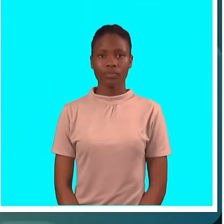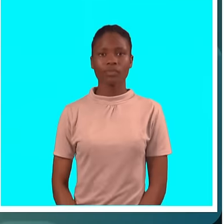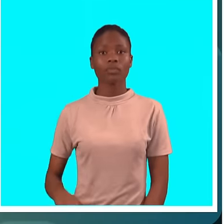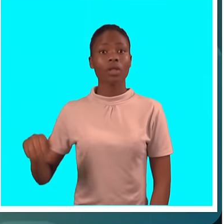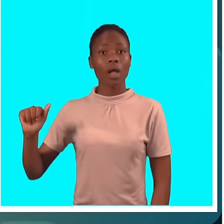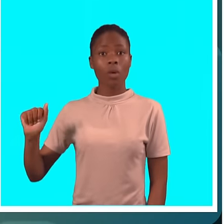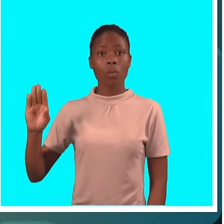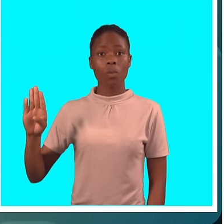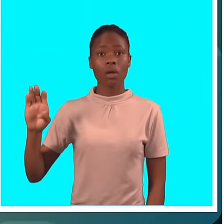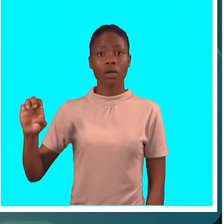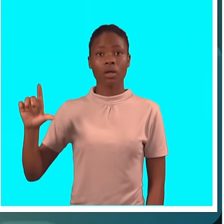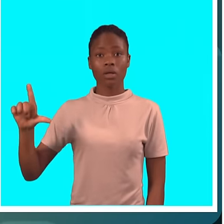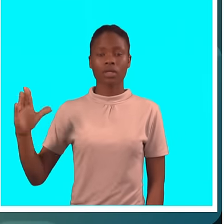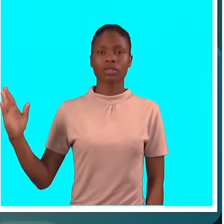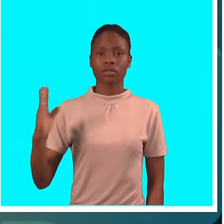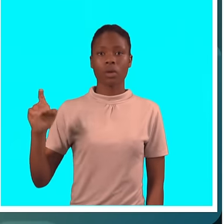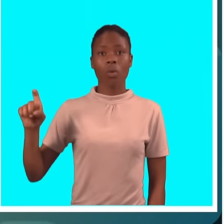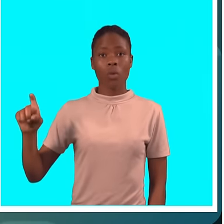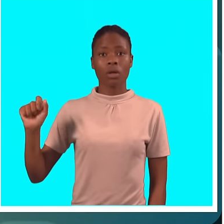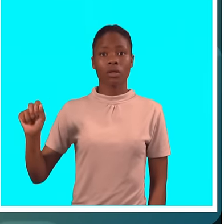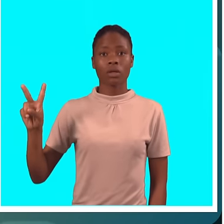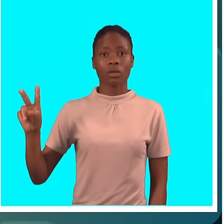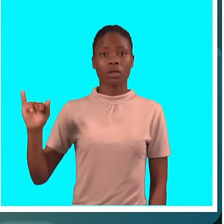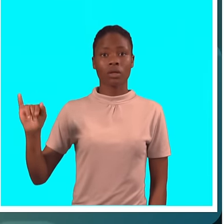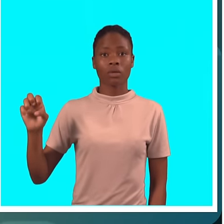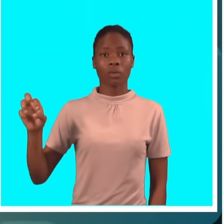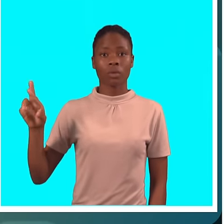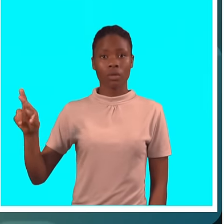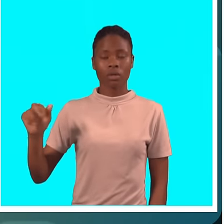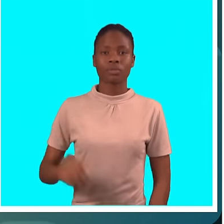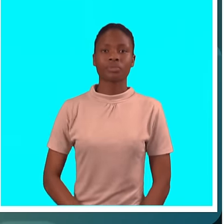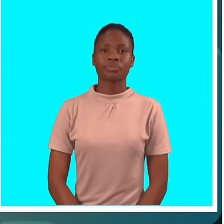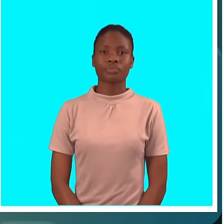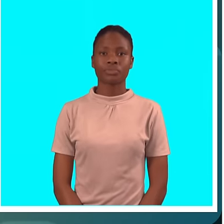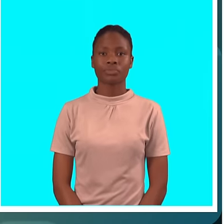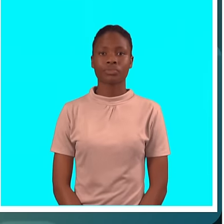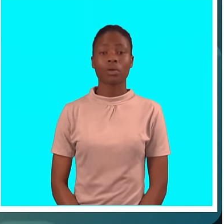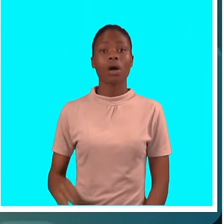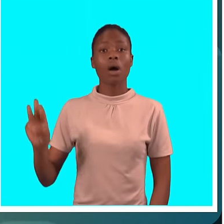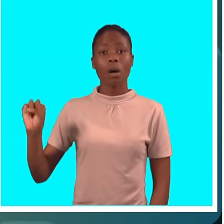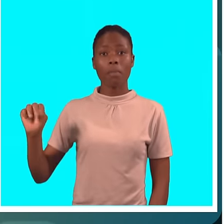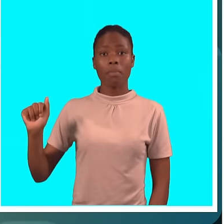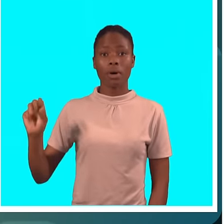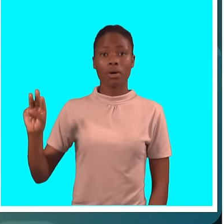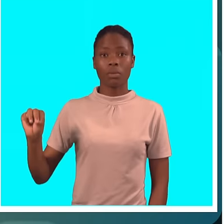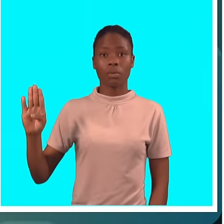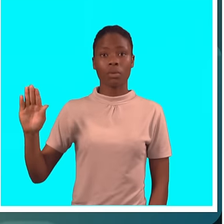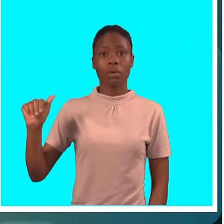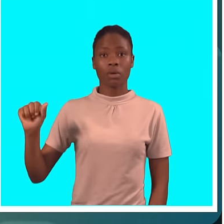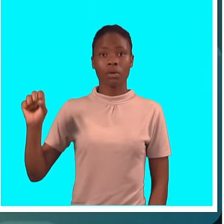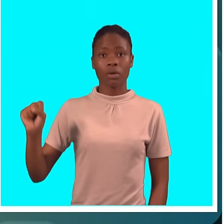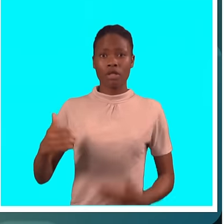A Bel Xavier, selecionador nacional dos Mambas, antevê os próximos dias da sua equipa para o